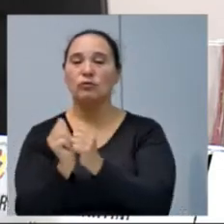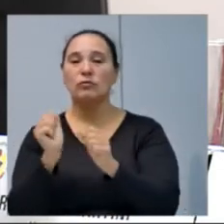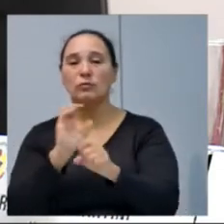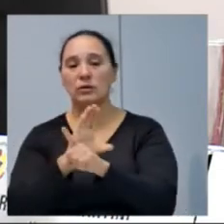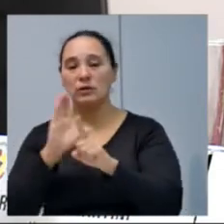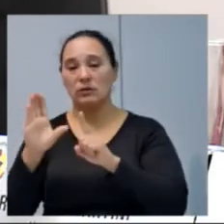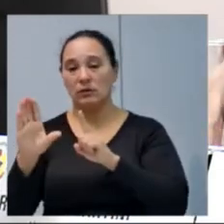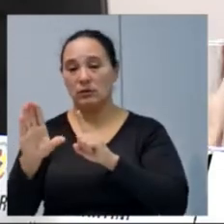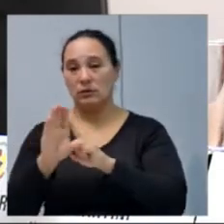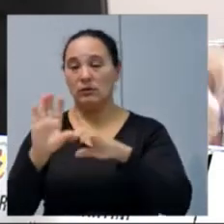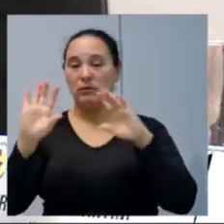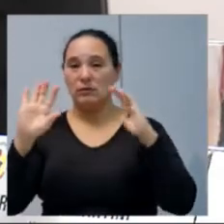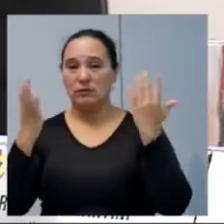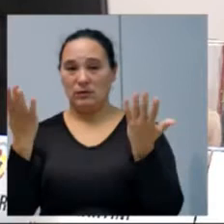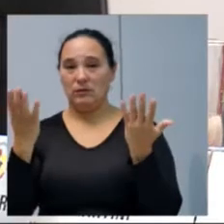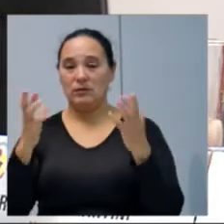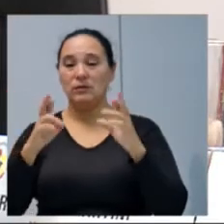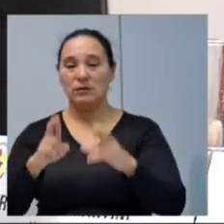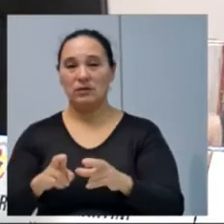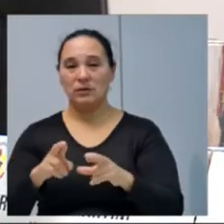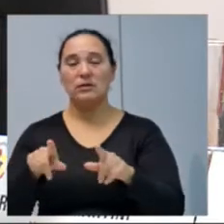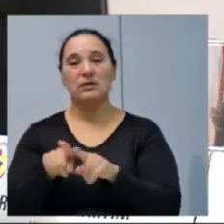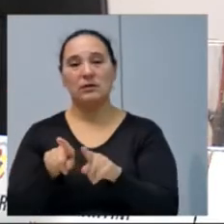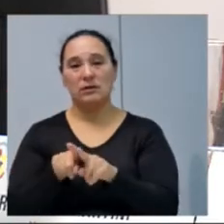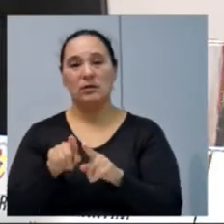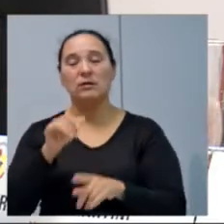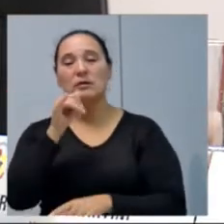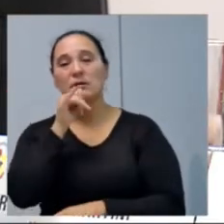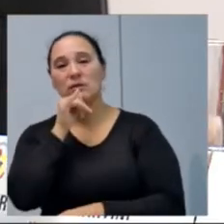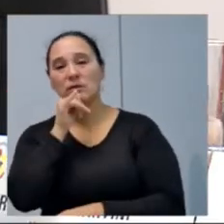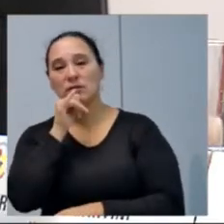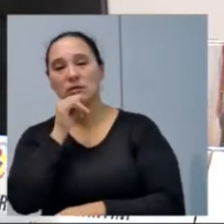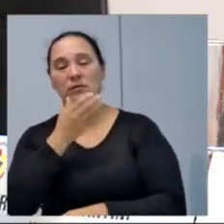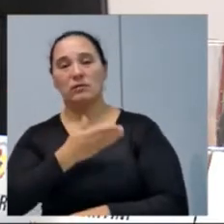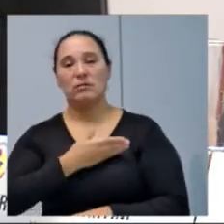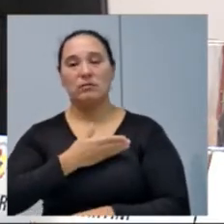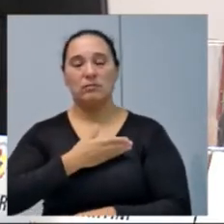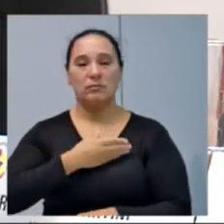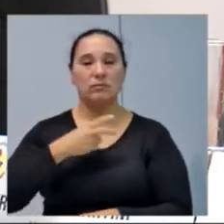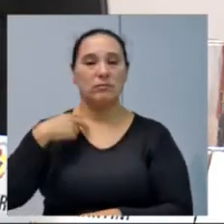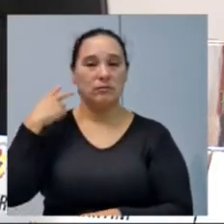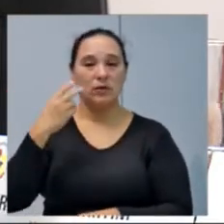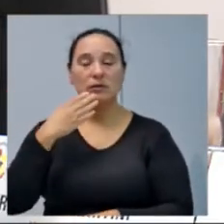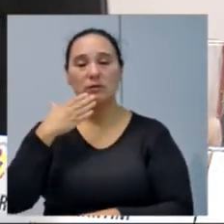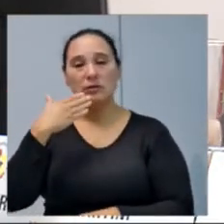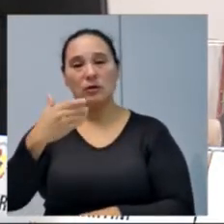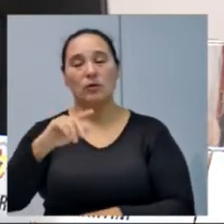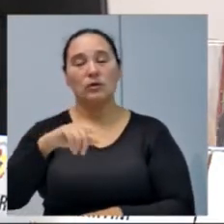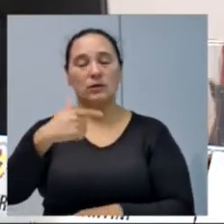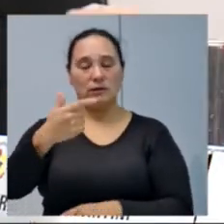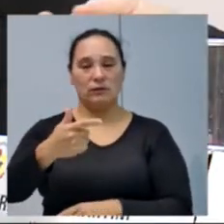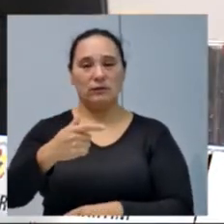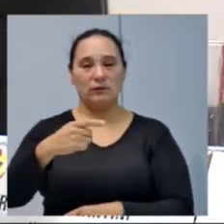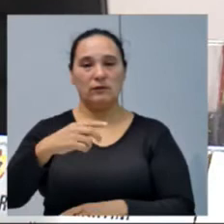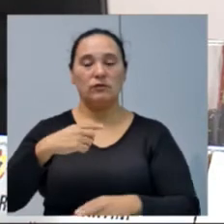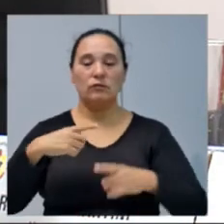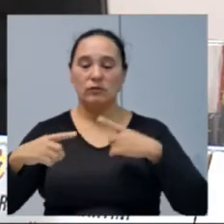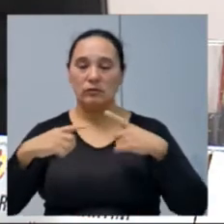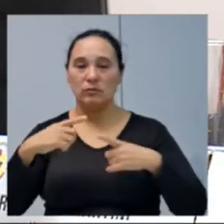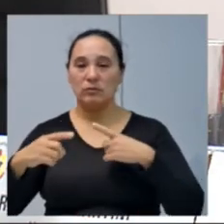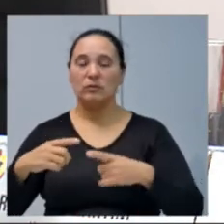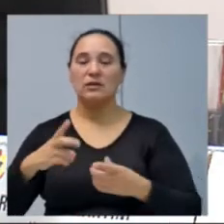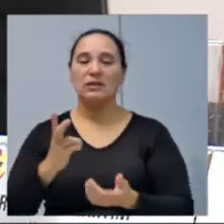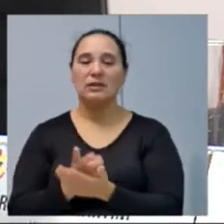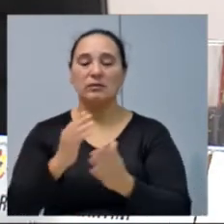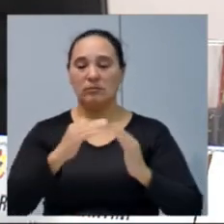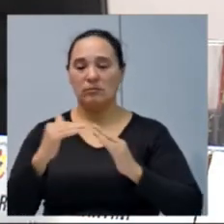importante festividade daquela região. E também, a exemplo aqui dos colegas, também, que já solicitaram, em outras oportunidades, os moradores solicitam